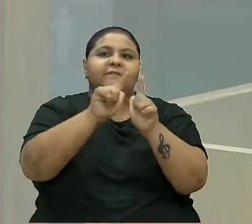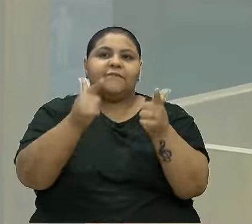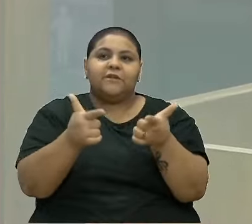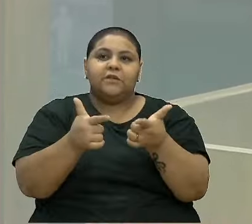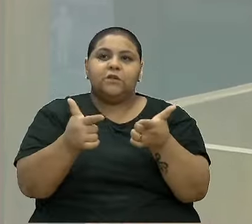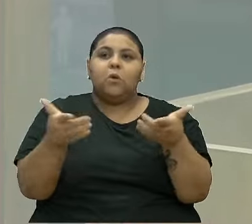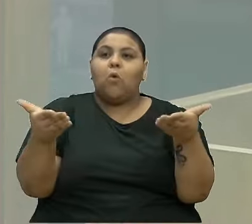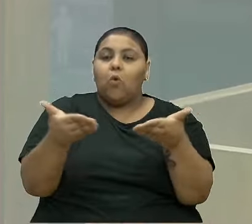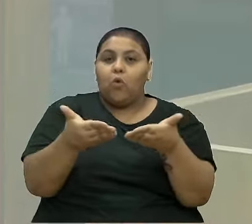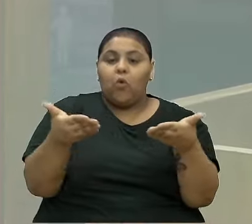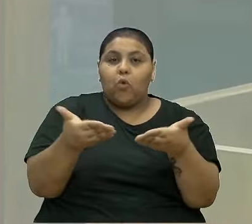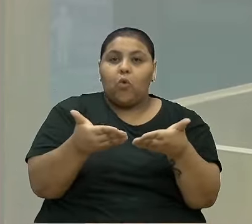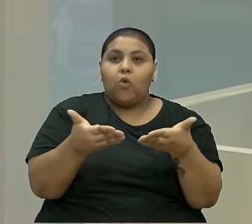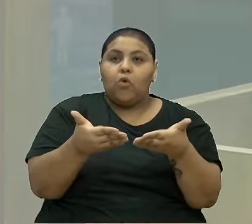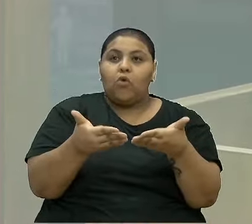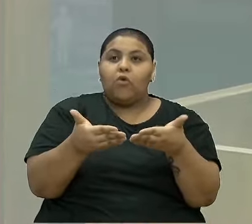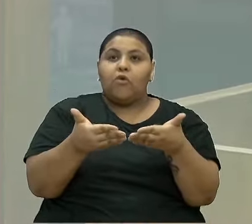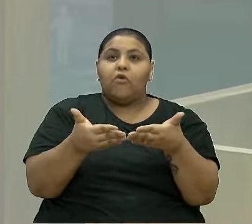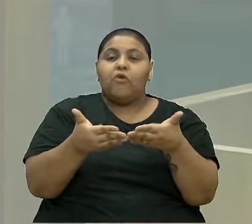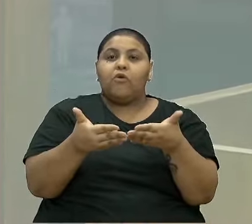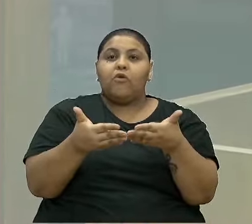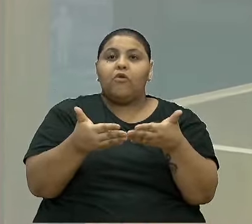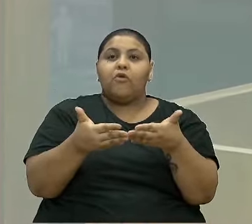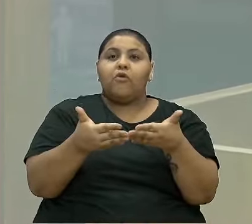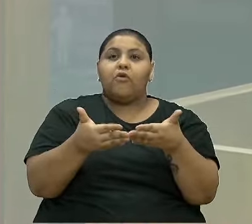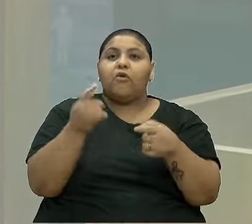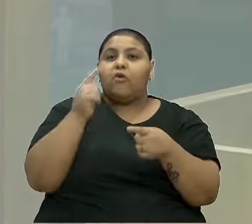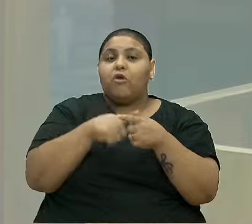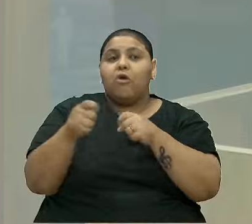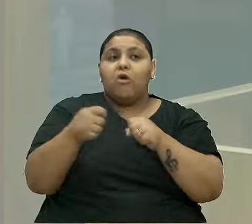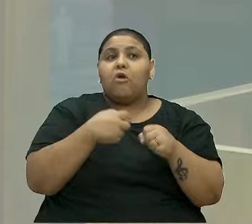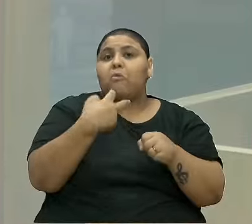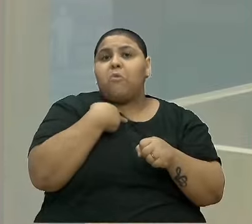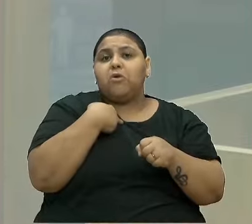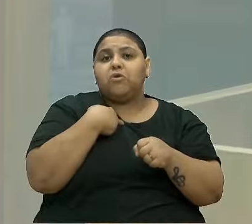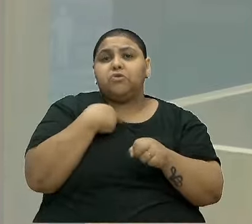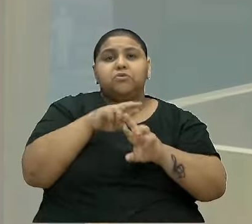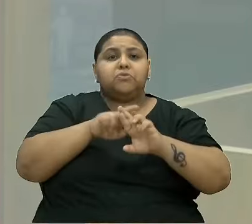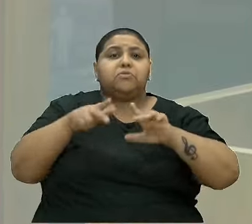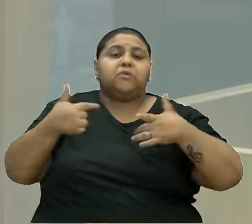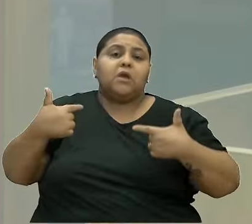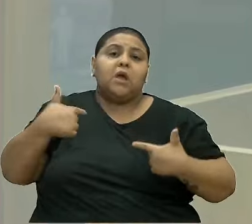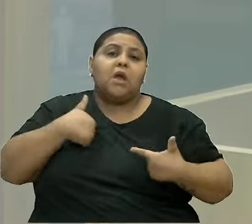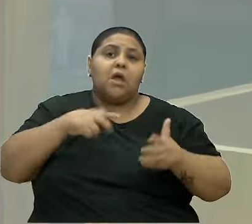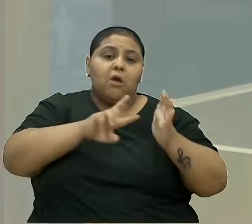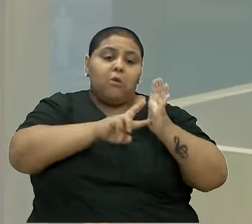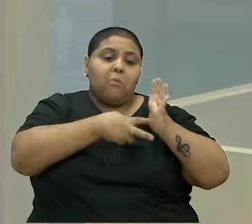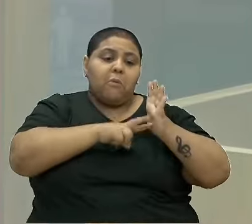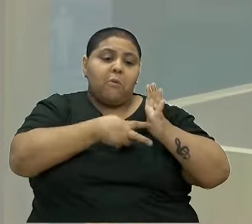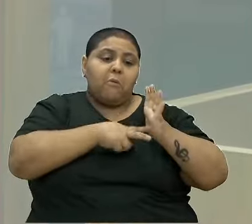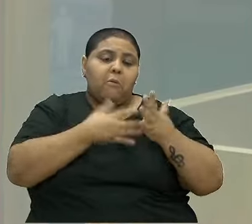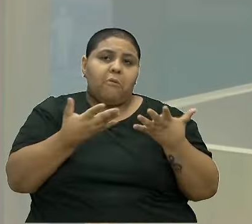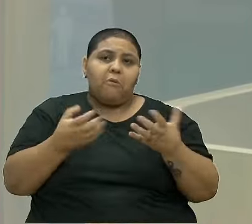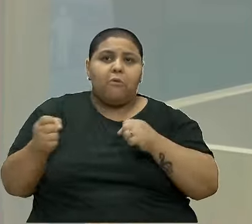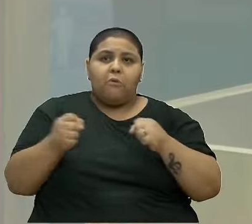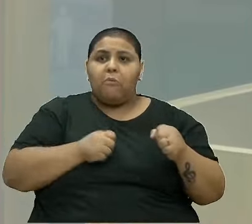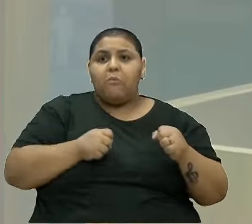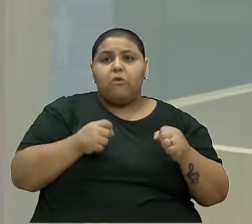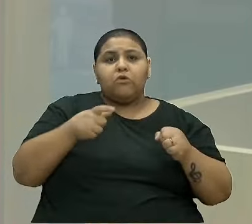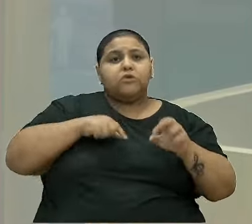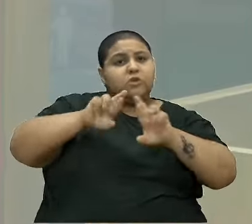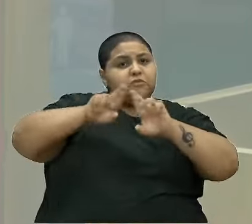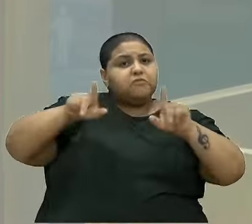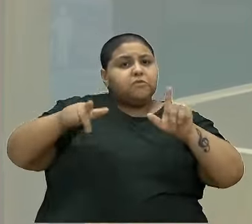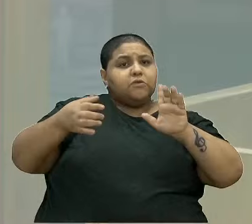Hoje, sequer, vereador Felipe, porque eu posso divergir. Eu, no meu sindicato patronal, eventualmente, eu posso divergir da